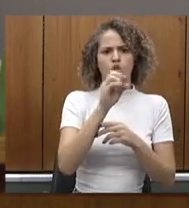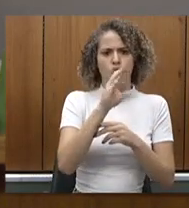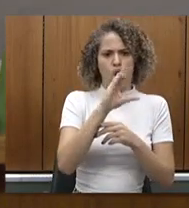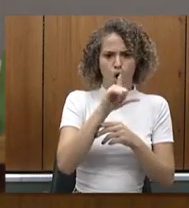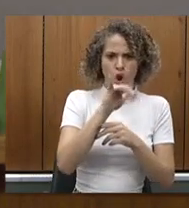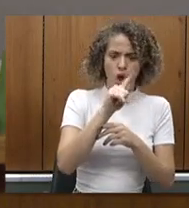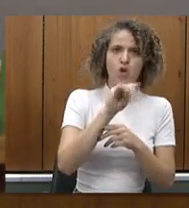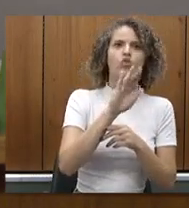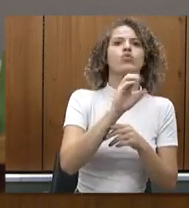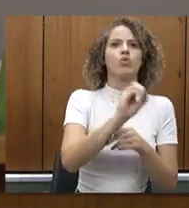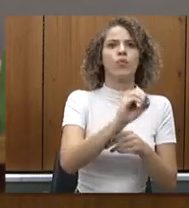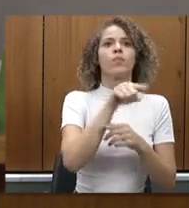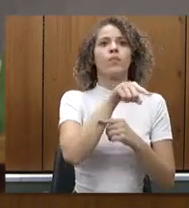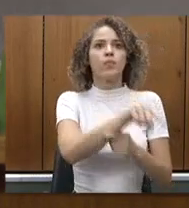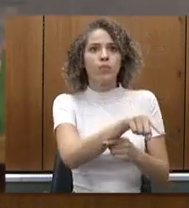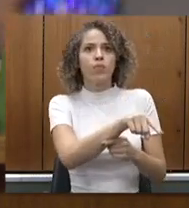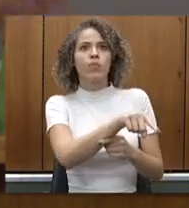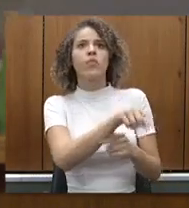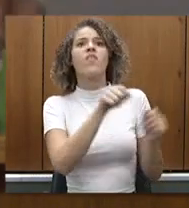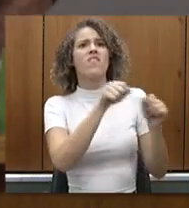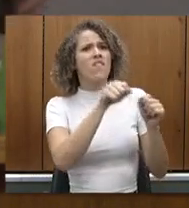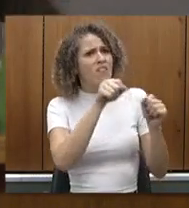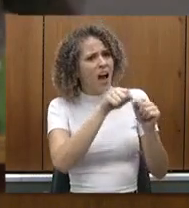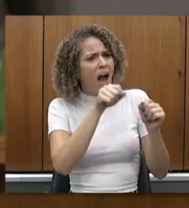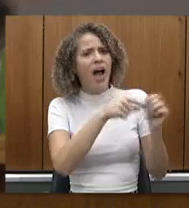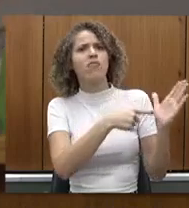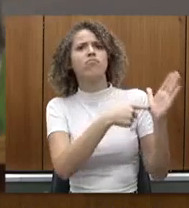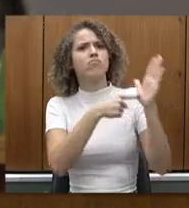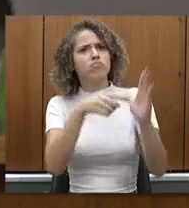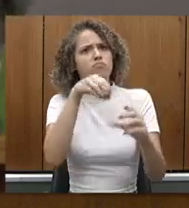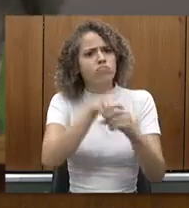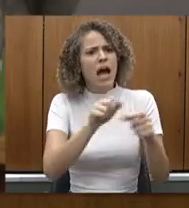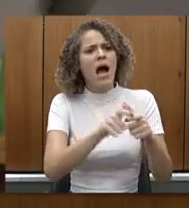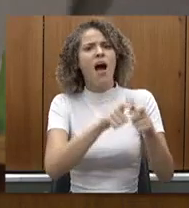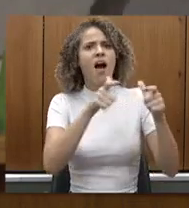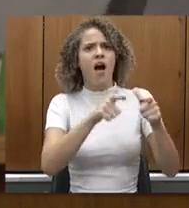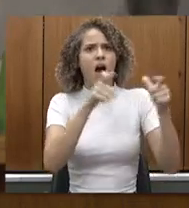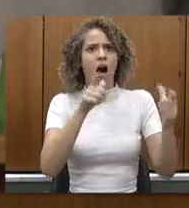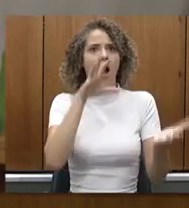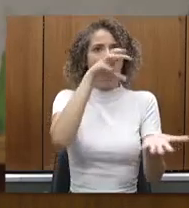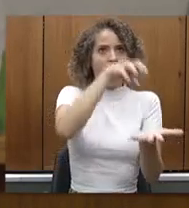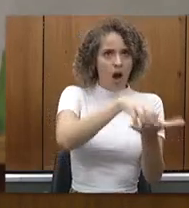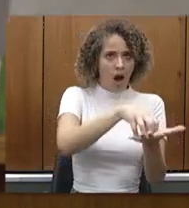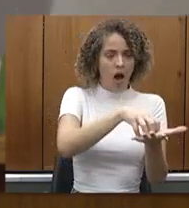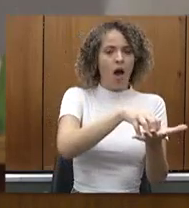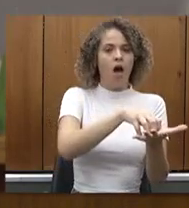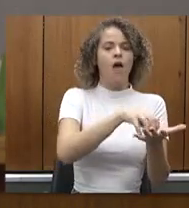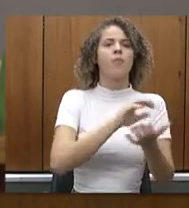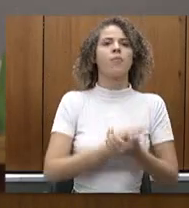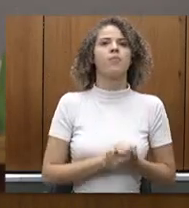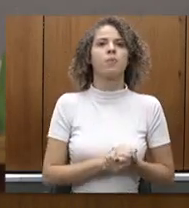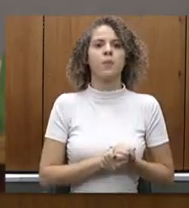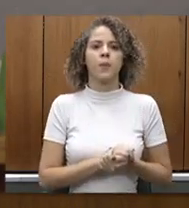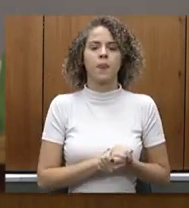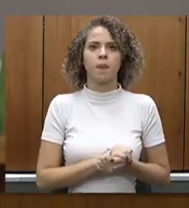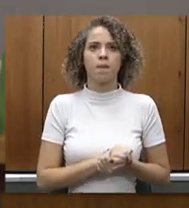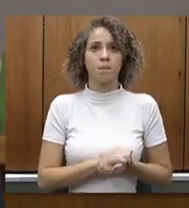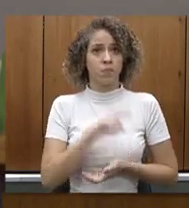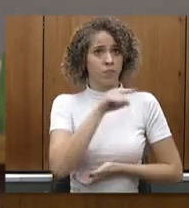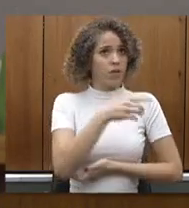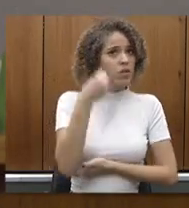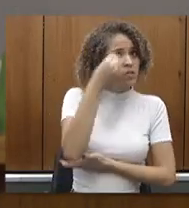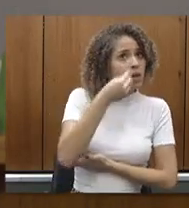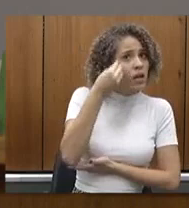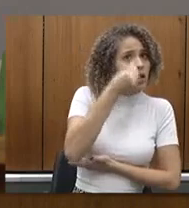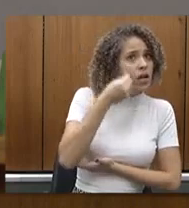as carretas ele faz sentido no momento que você está vinculado a uma rede a um prestador porque a experiência de